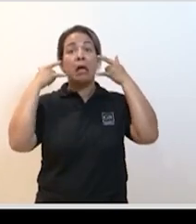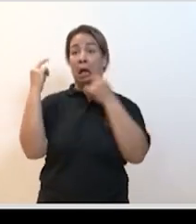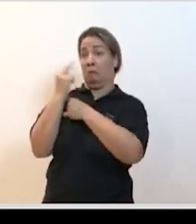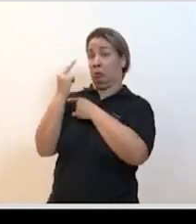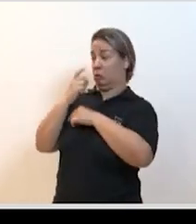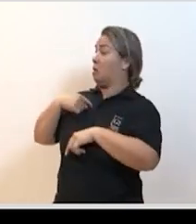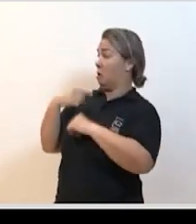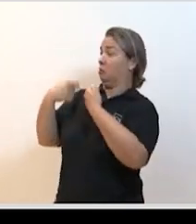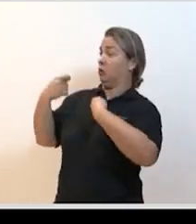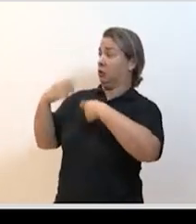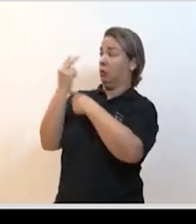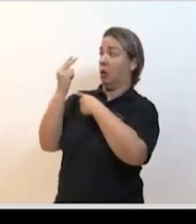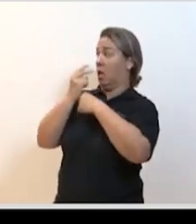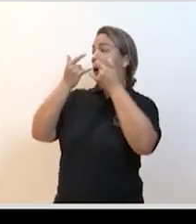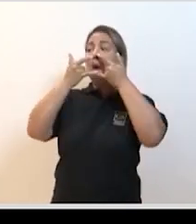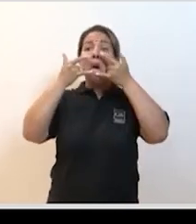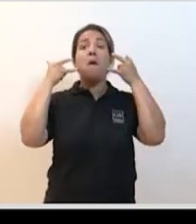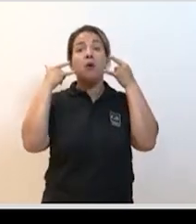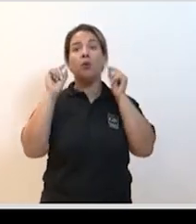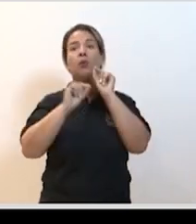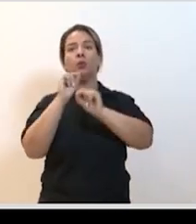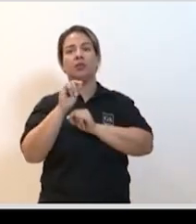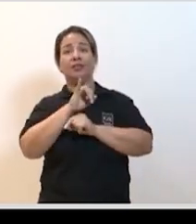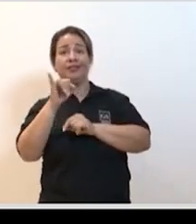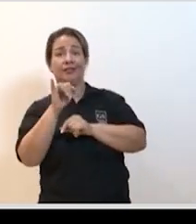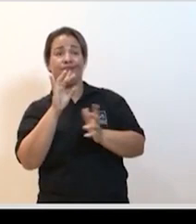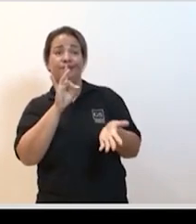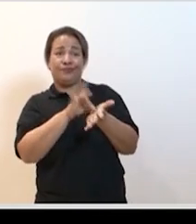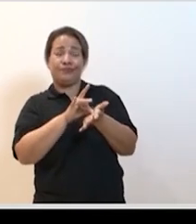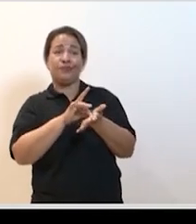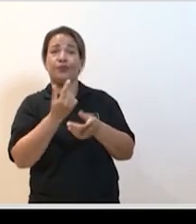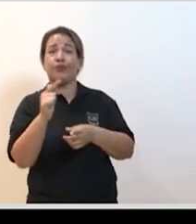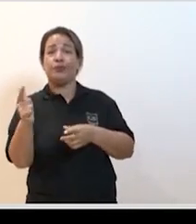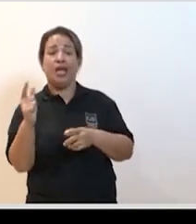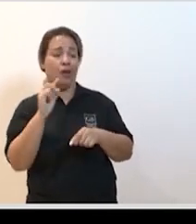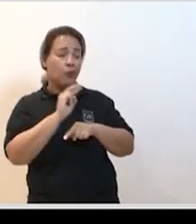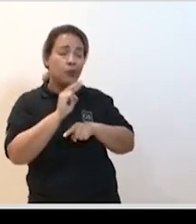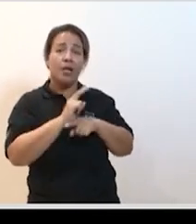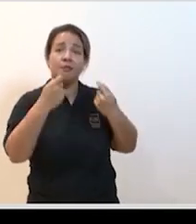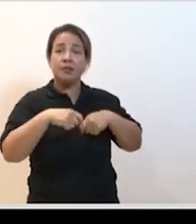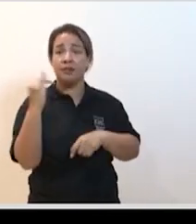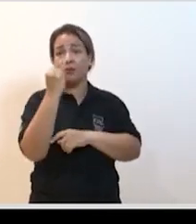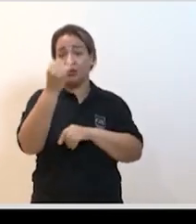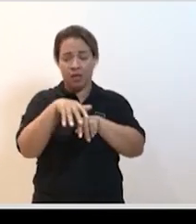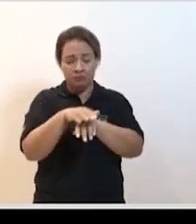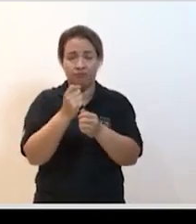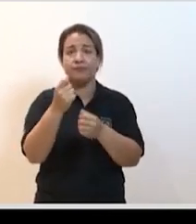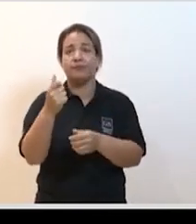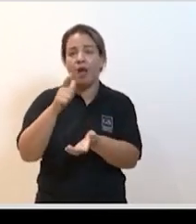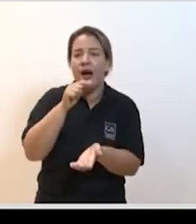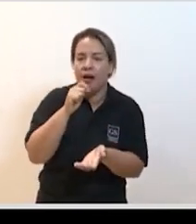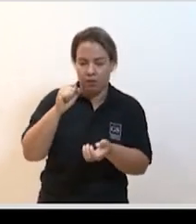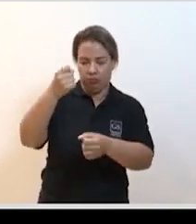para nos proteger quando na verdade a gente não tem o cuidado de lavar a mão porque a gente vai pegar a mão vai